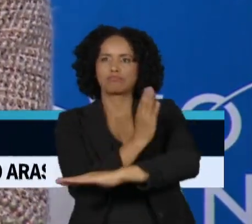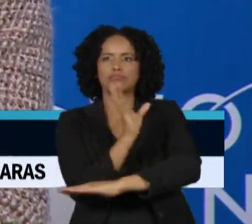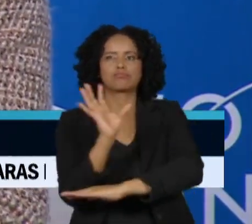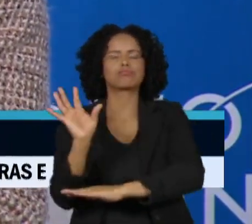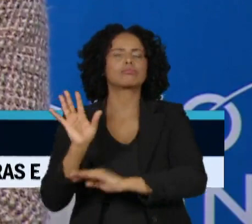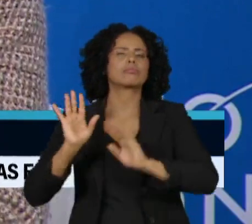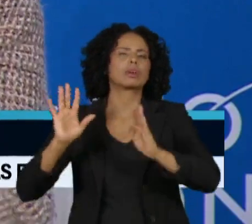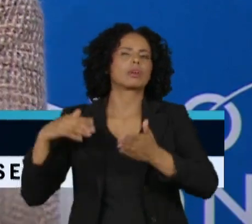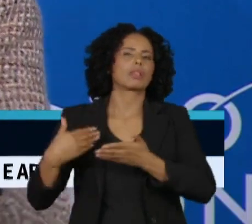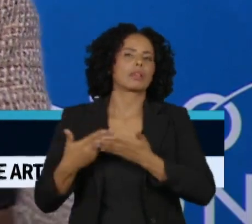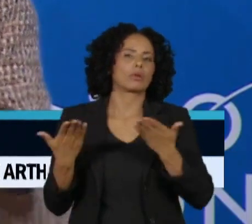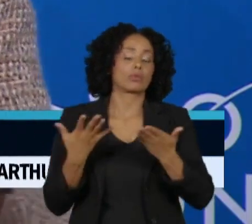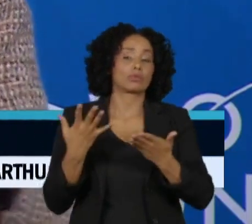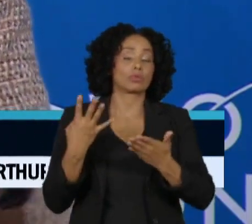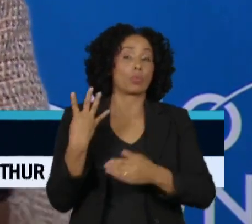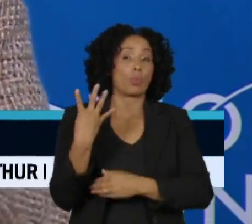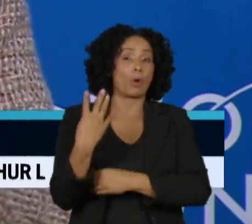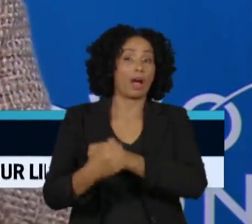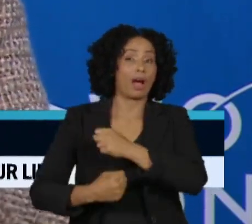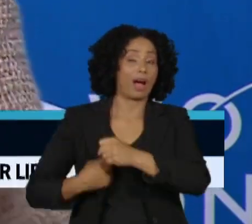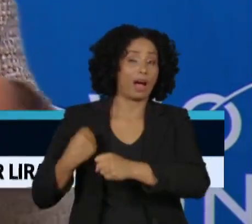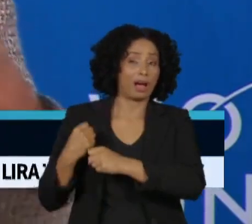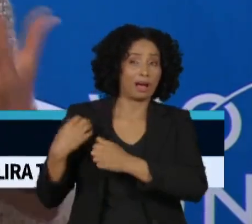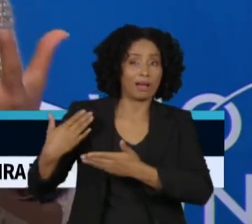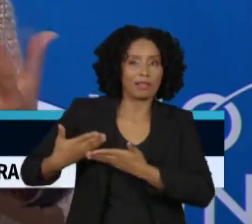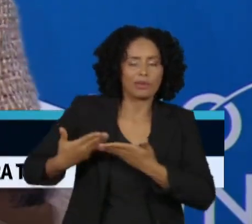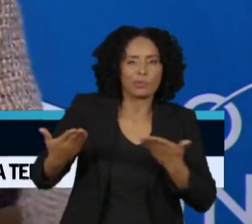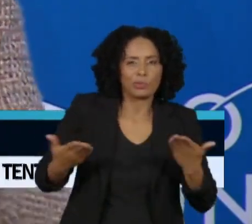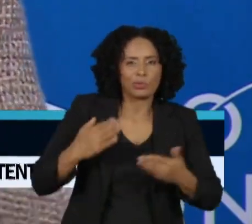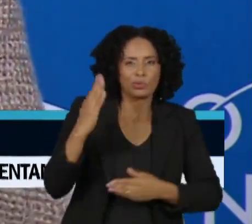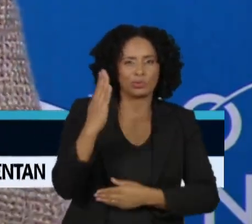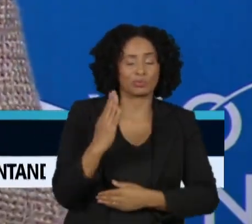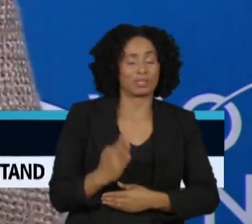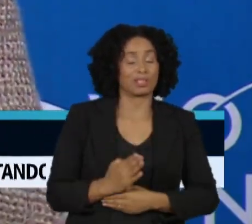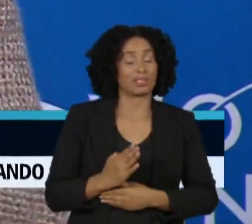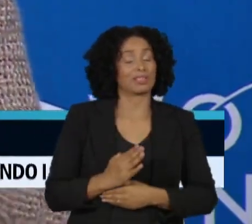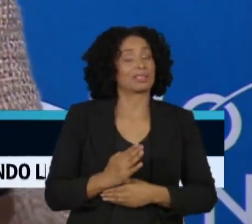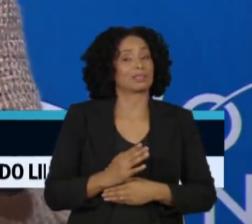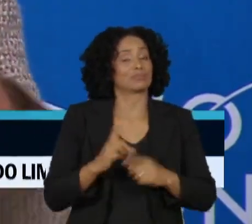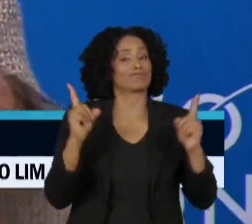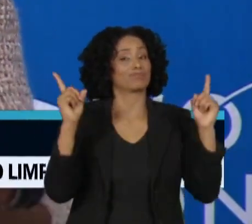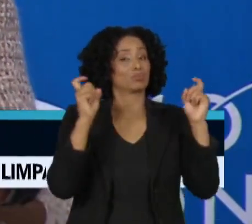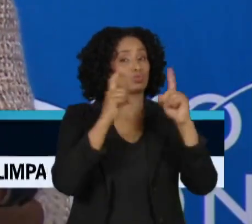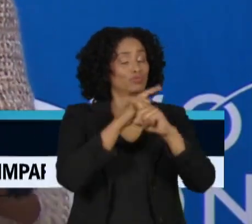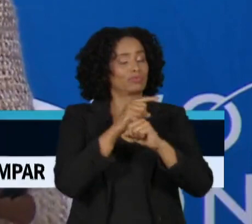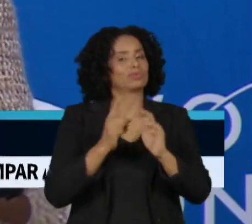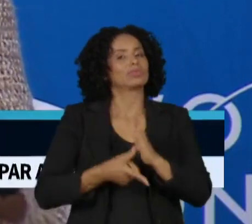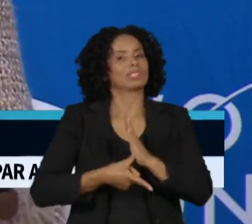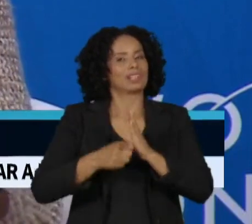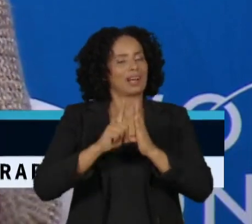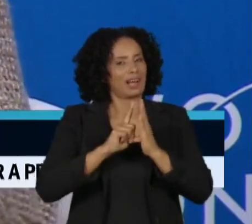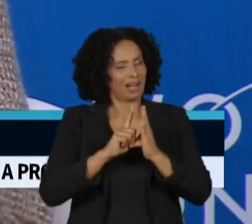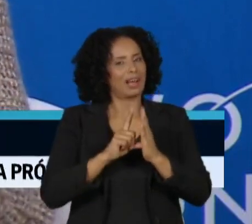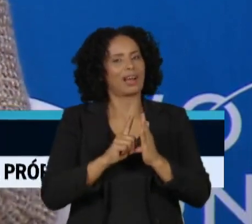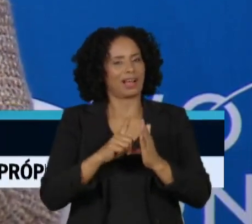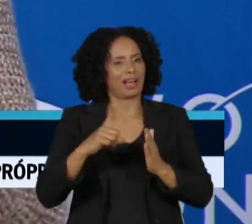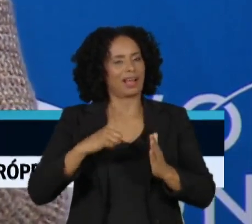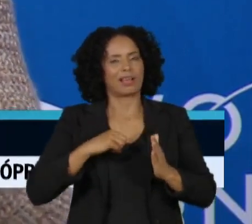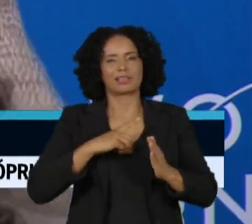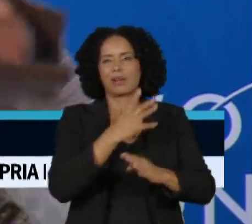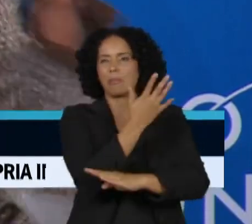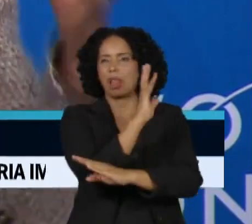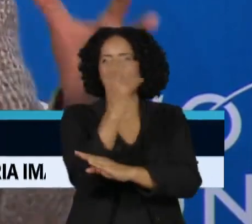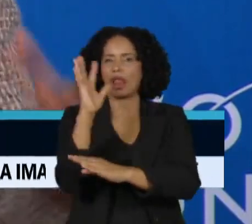últimos quatro anos, o Brasil saiu da condição de um país que contribuía para a condição de se tornar